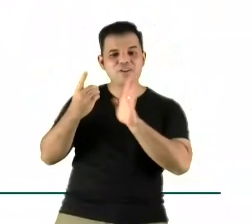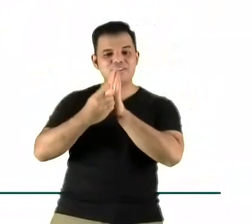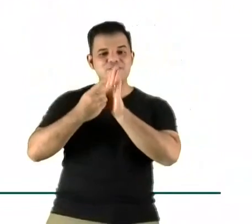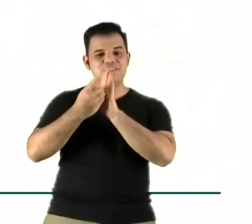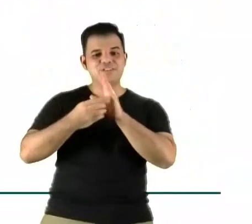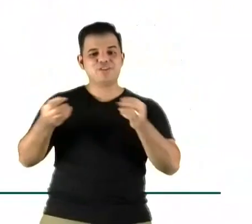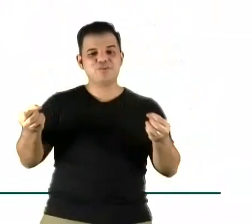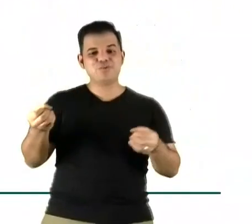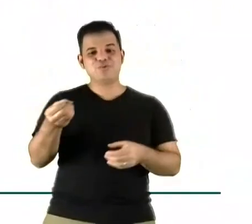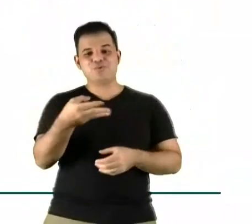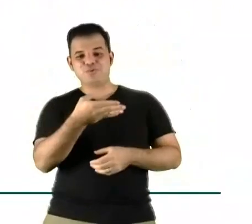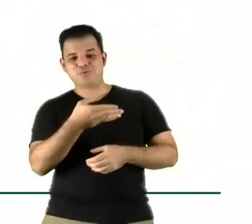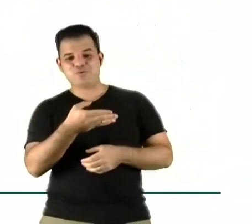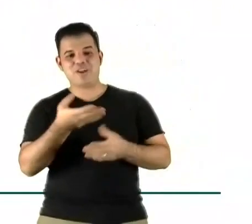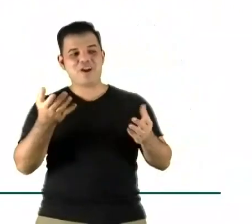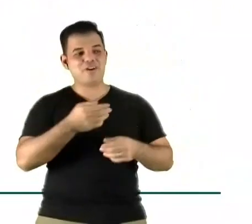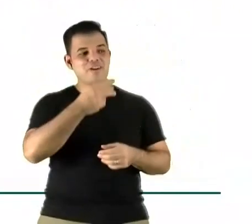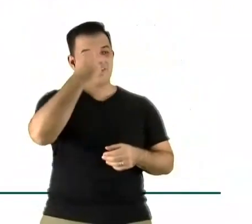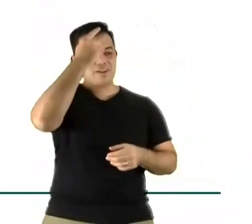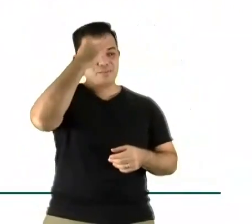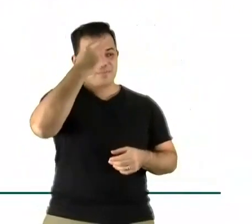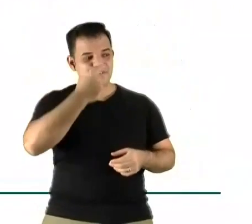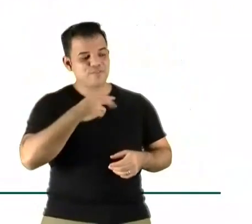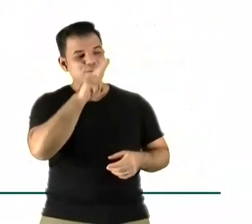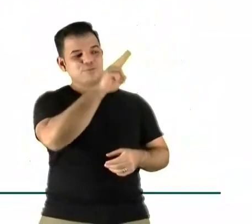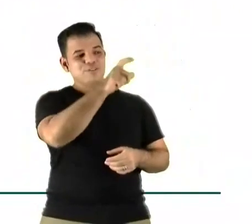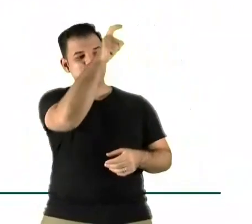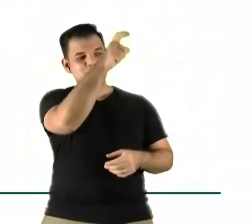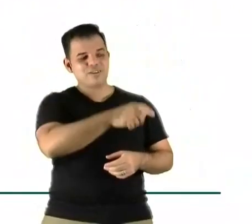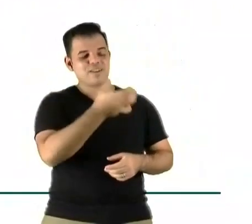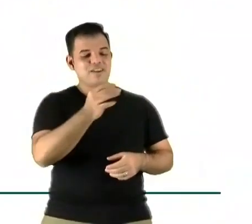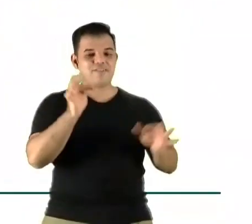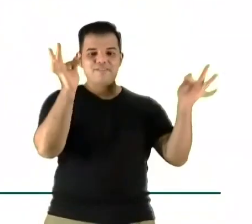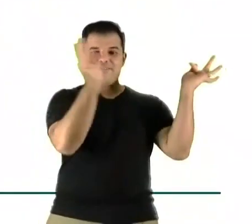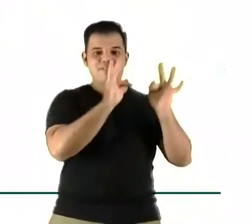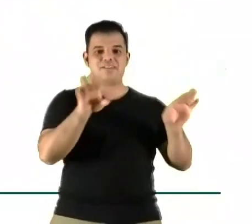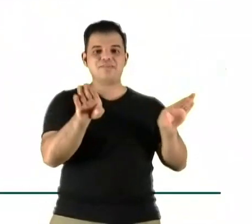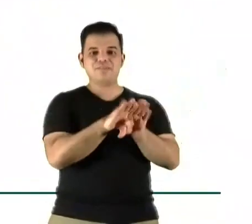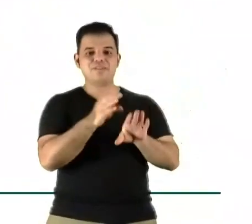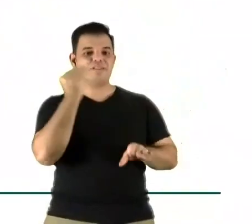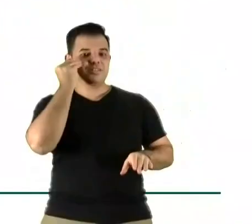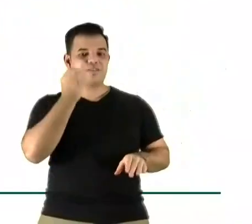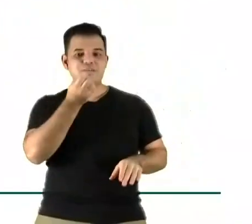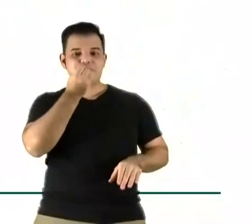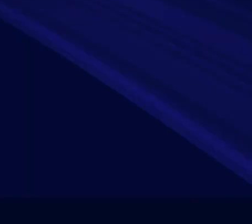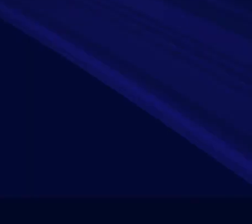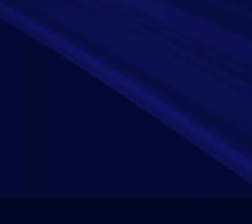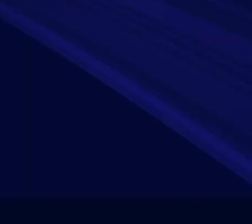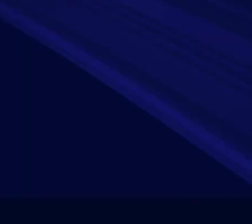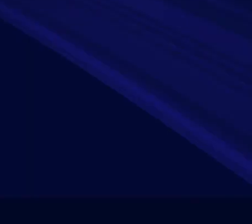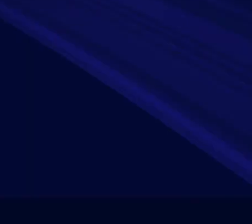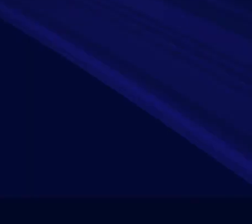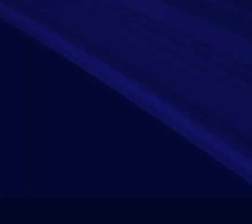o consumidor saia feliz e tenha tido uma boa experiência, mas também a gente tenha entregue os resultados para as marcas.